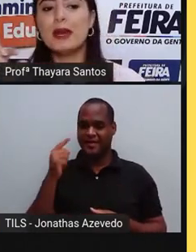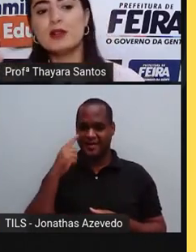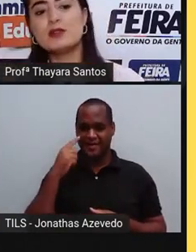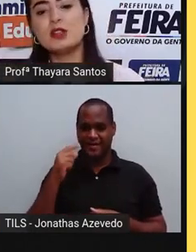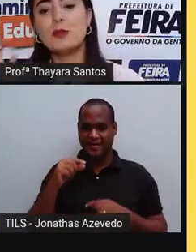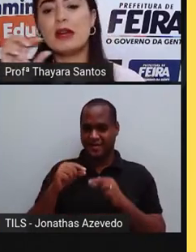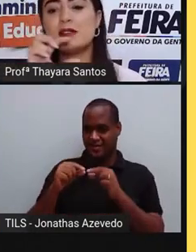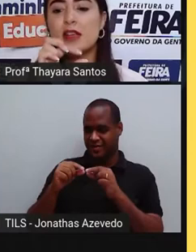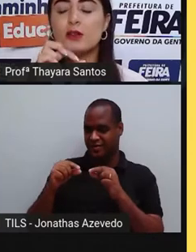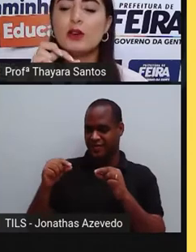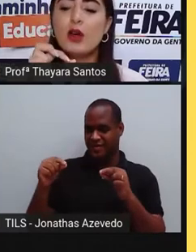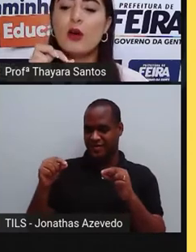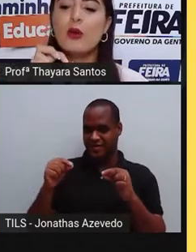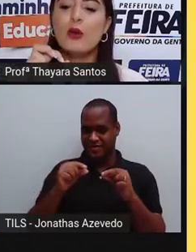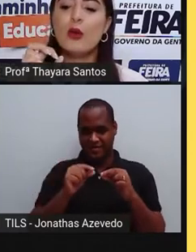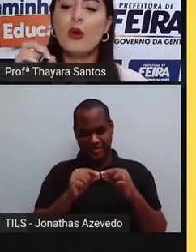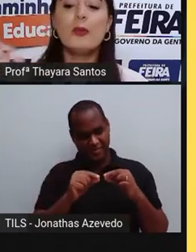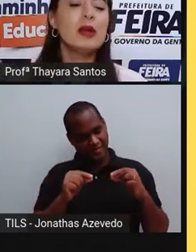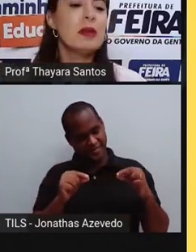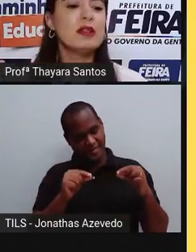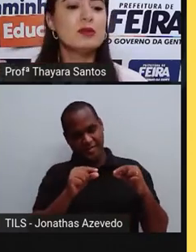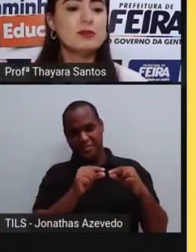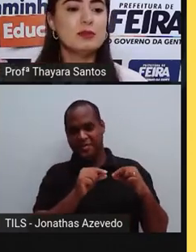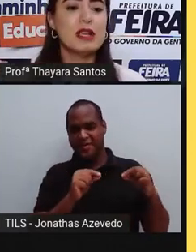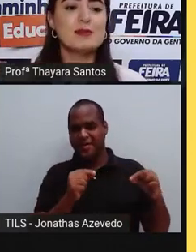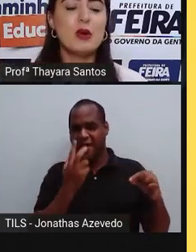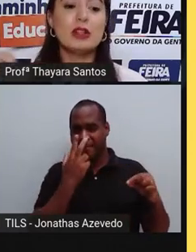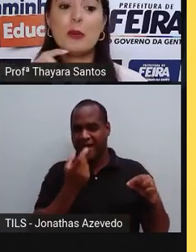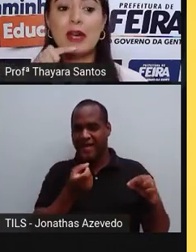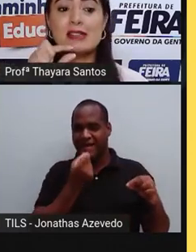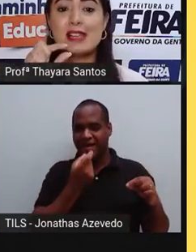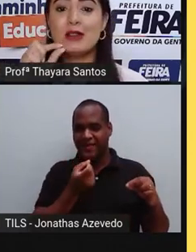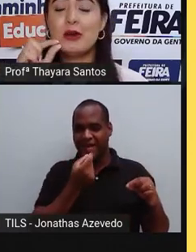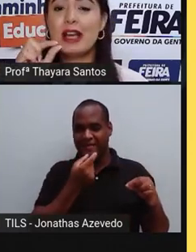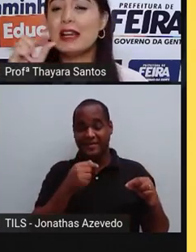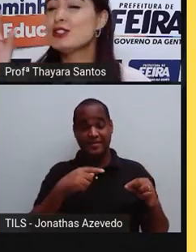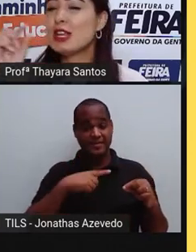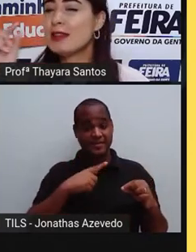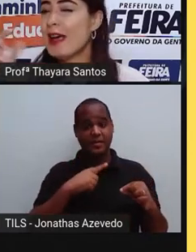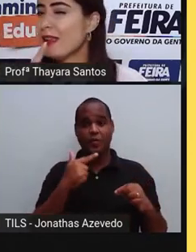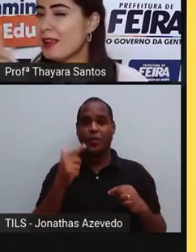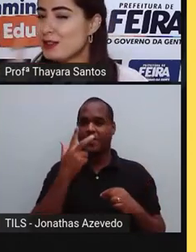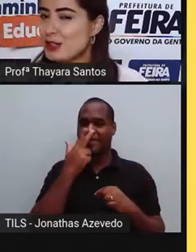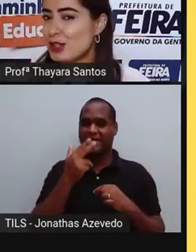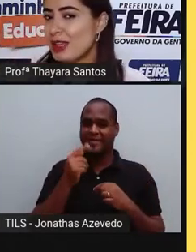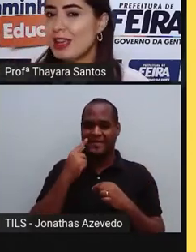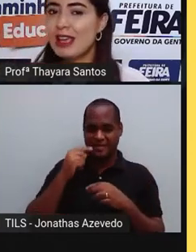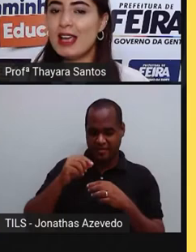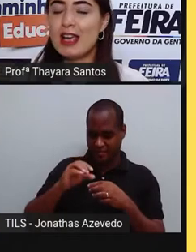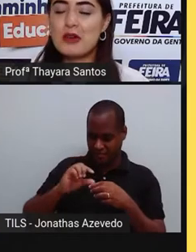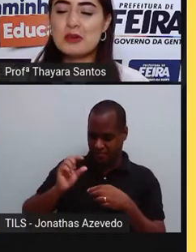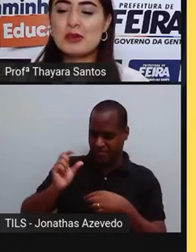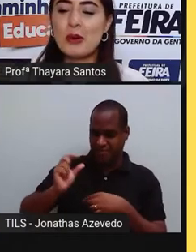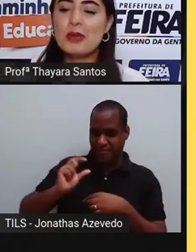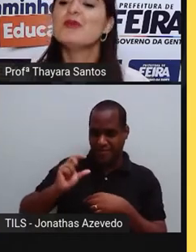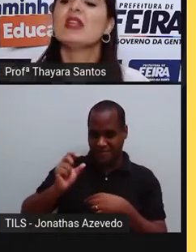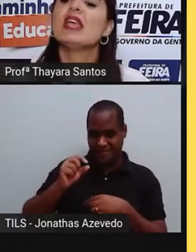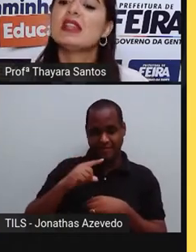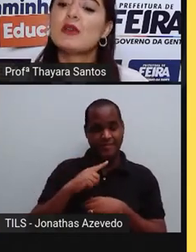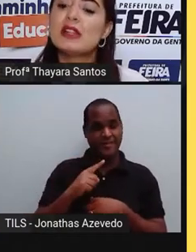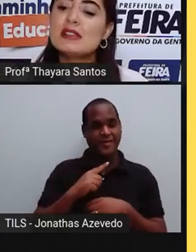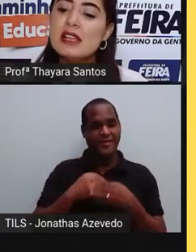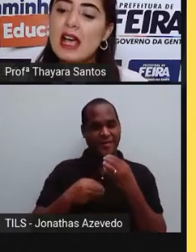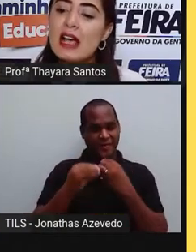compridozinho, parecendo um comprimido mesmo, ou então parecendo aquele tic-tac que a gente consome.